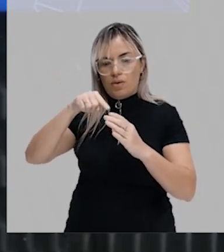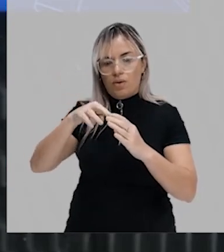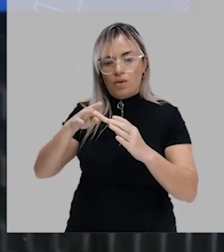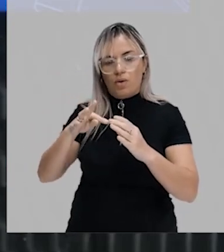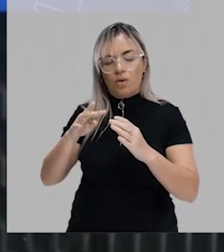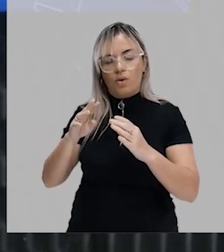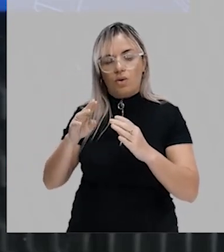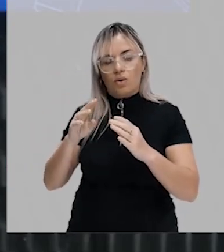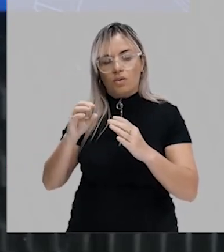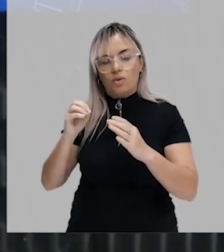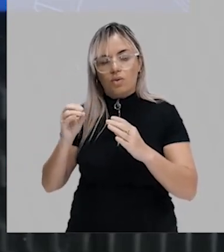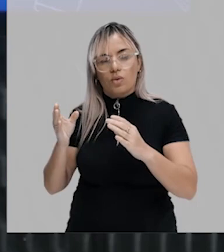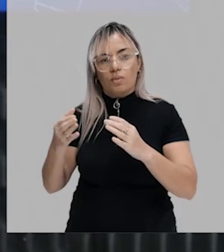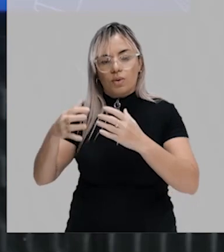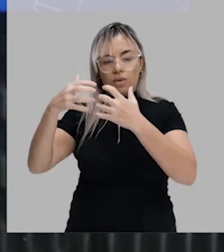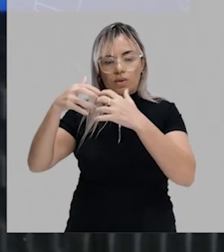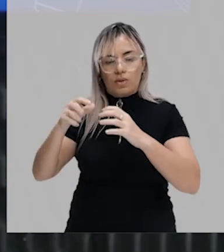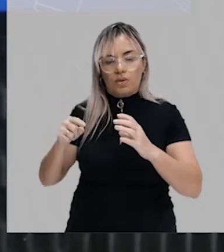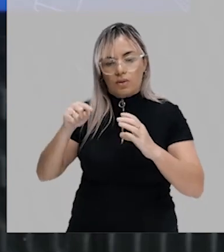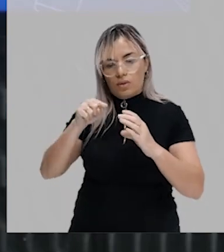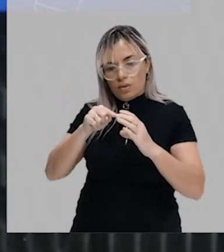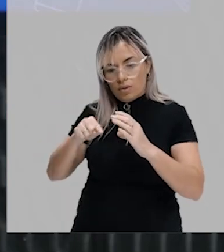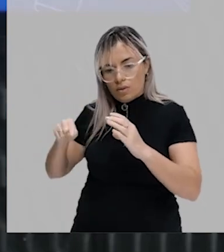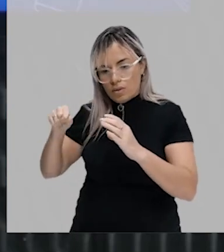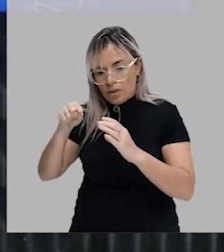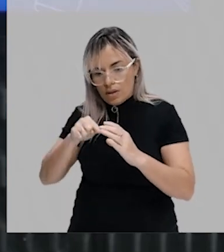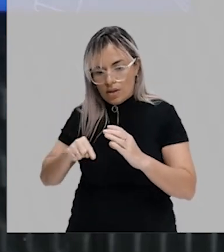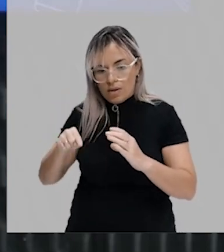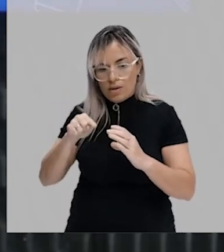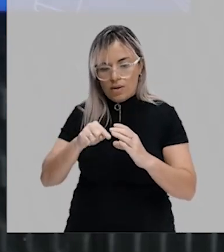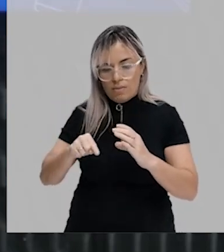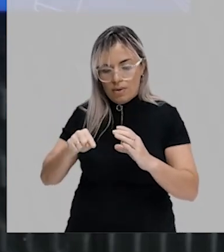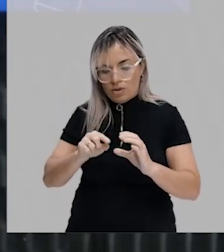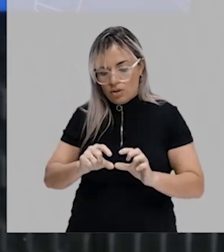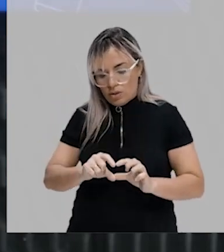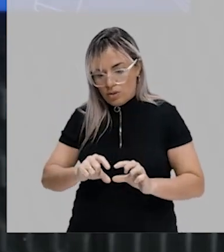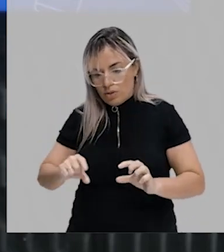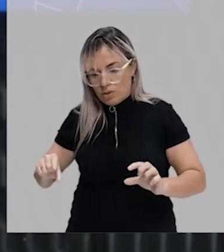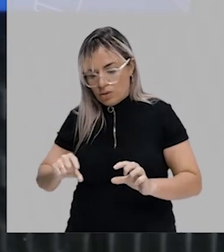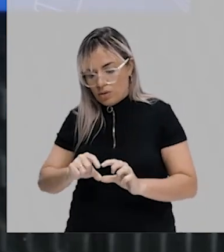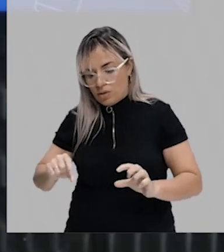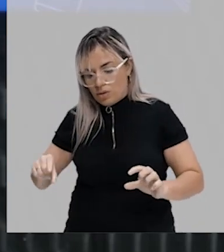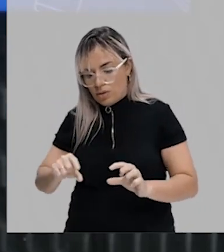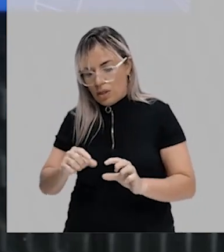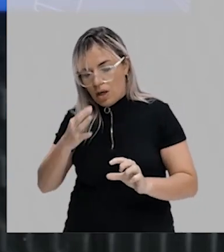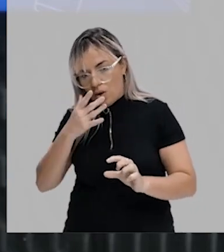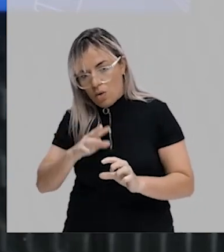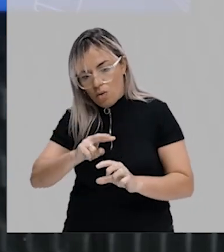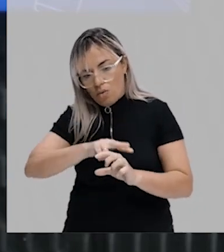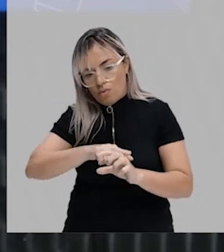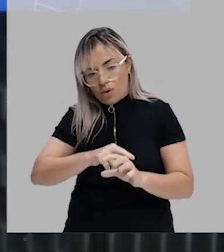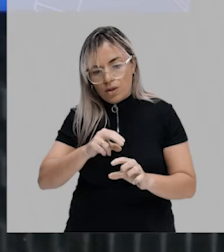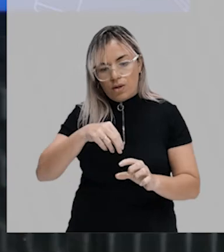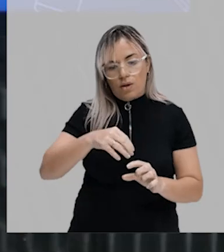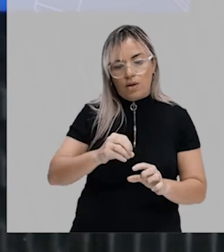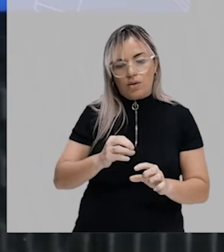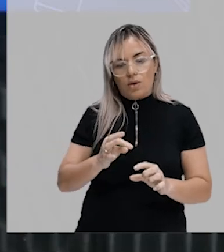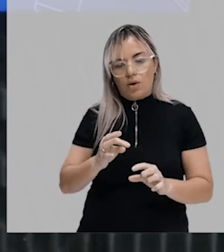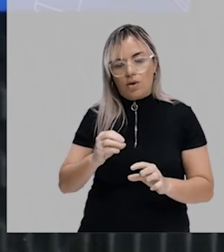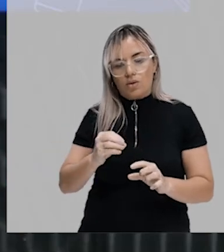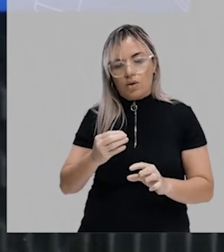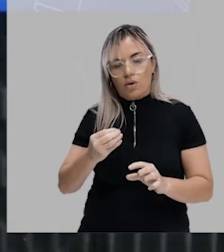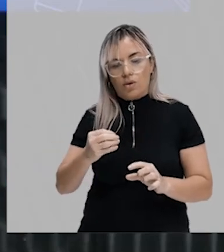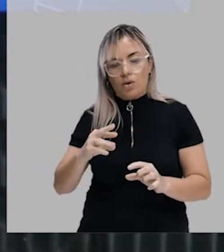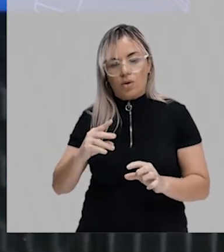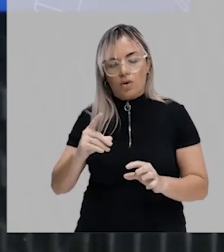ok? E abaixo do tubo nervoso nós temos aqui a notocorda. Então, eu tenho aqui um mesoderma, que é um folheto embrionário que fica ao lado